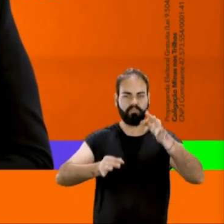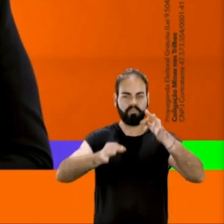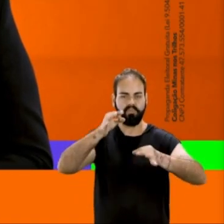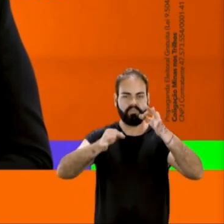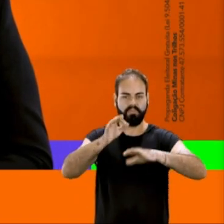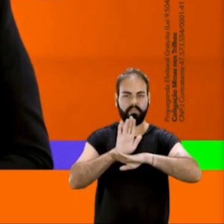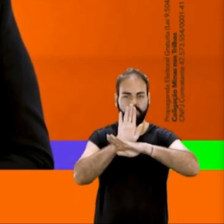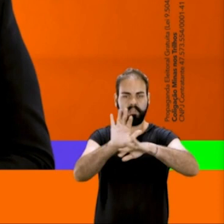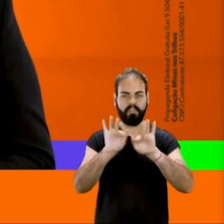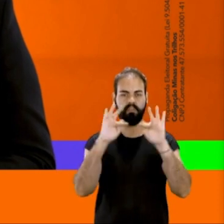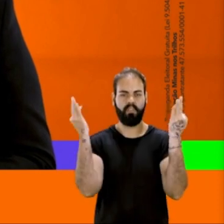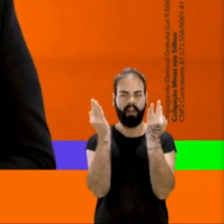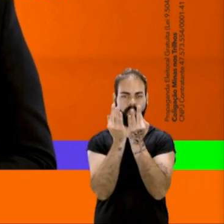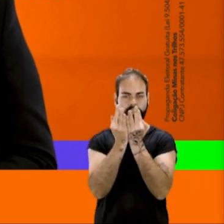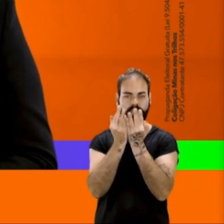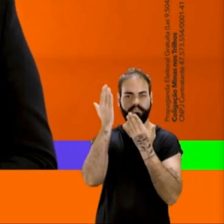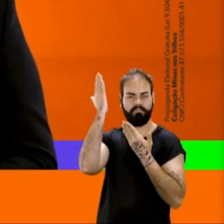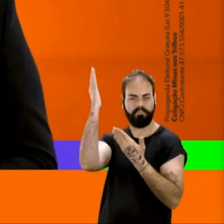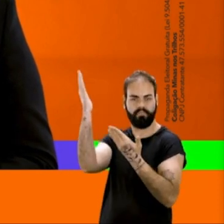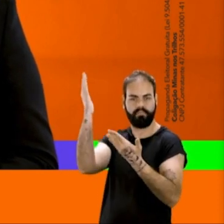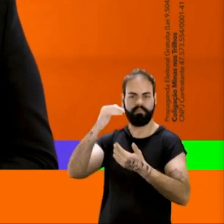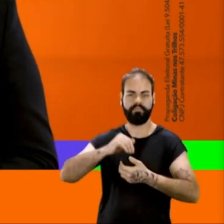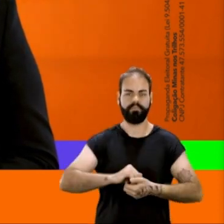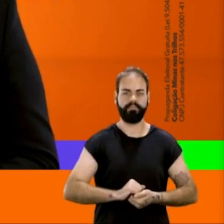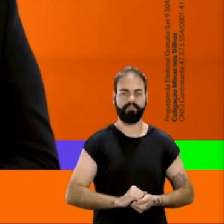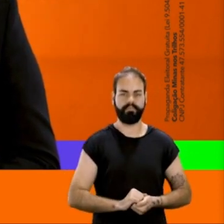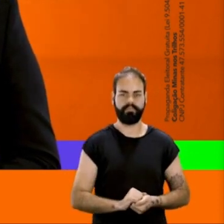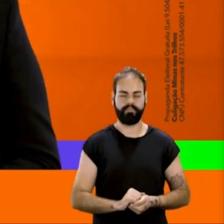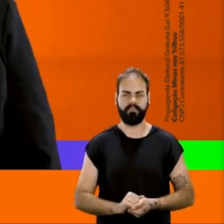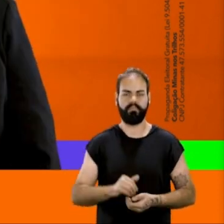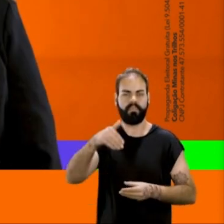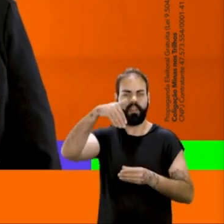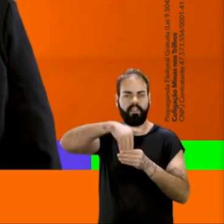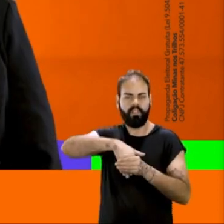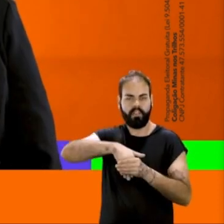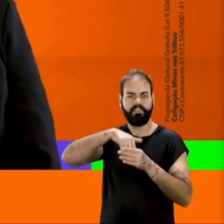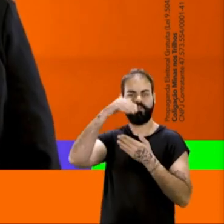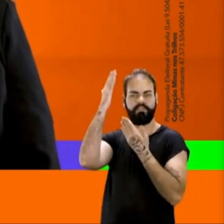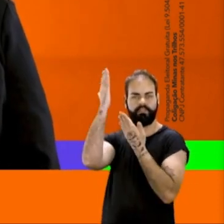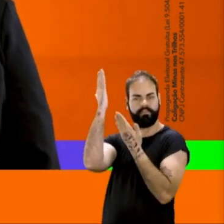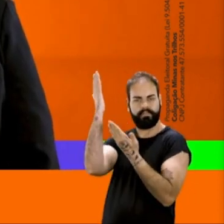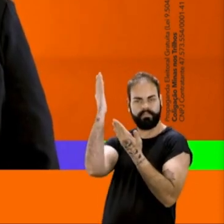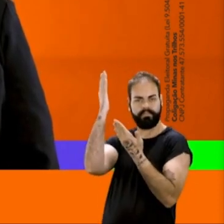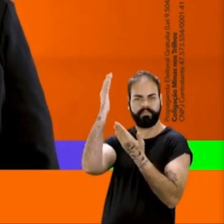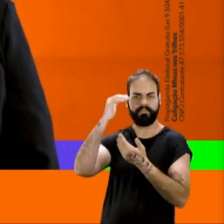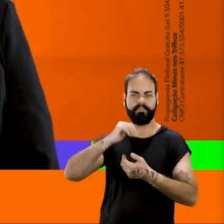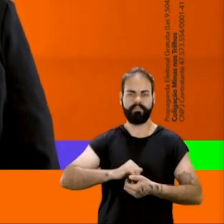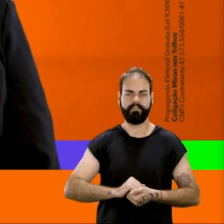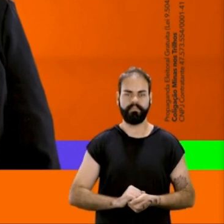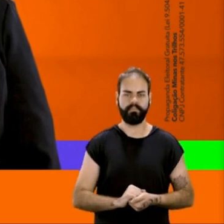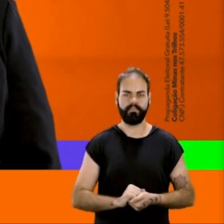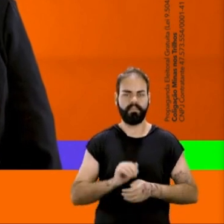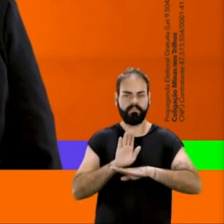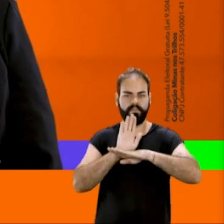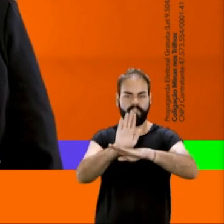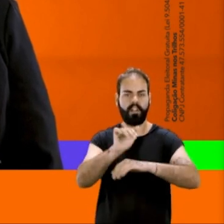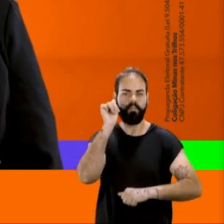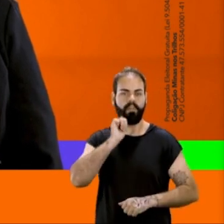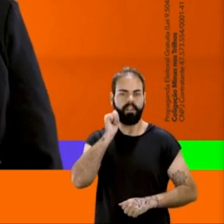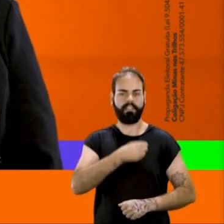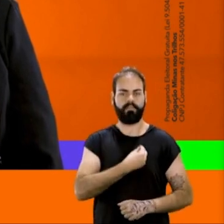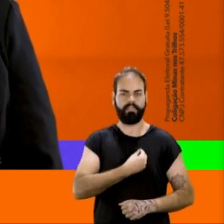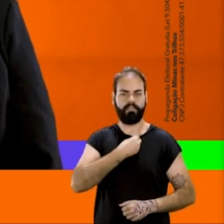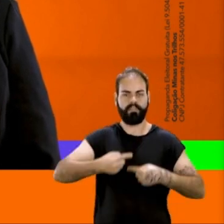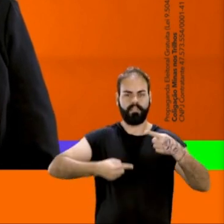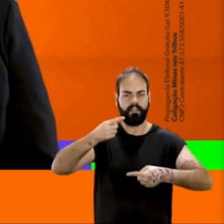família. Doutora Joyce Santos, 111, 22. Vote Zé Lido Cera, 111, 69. Em prol das